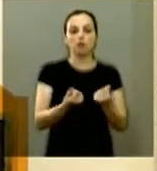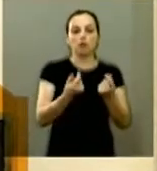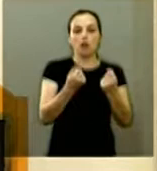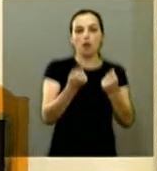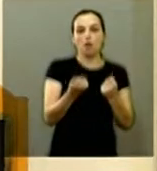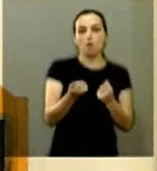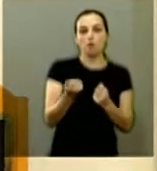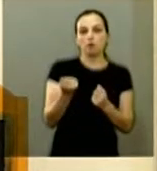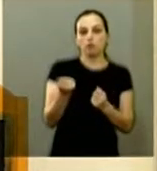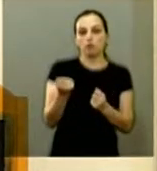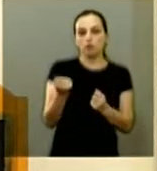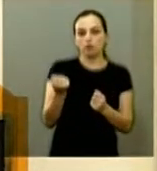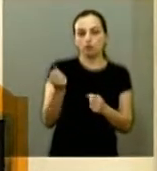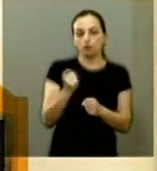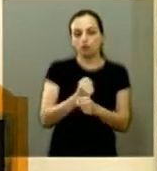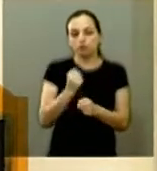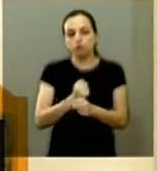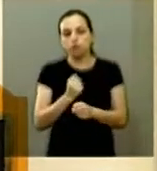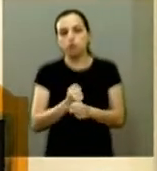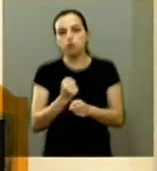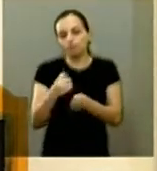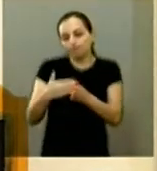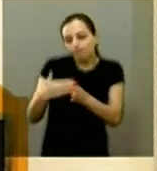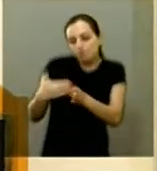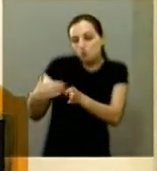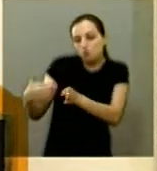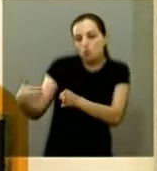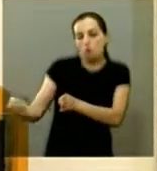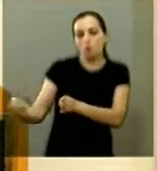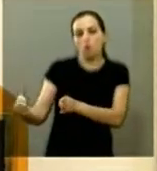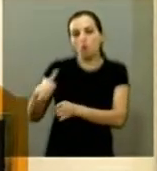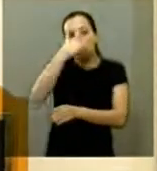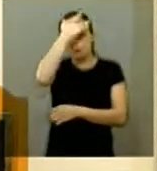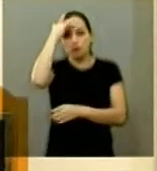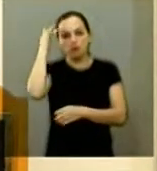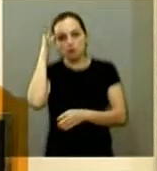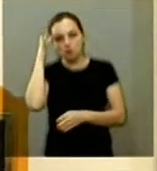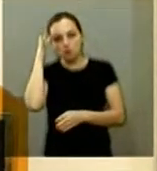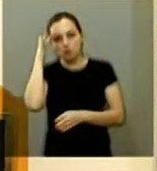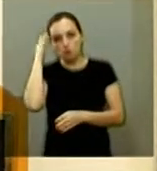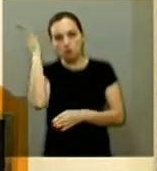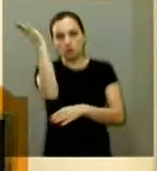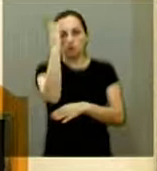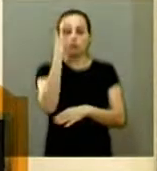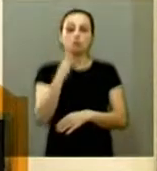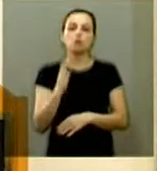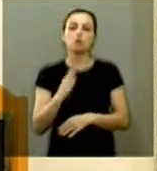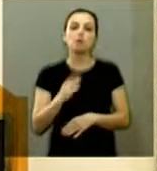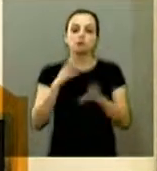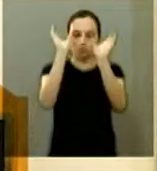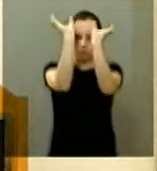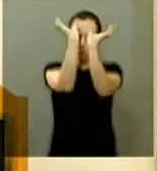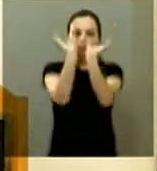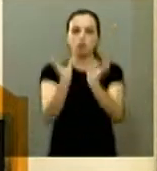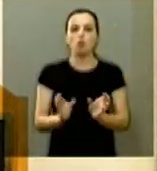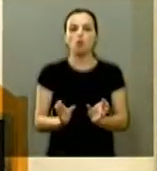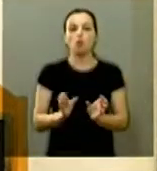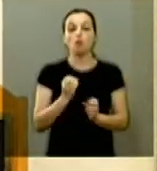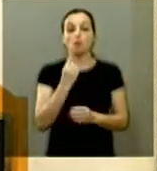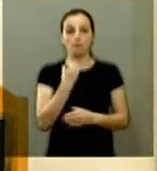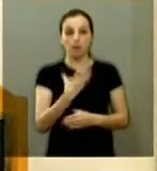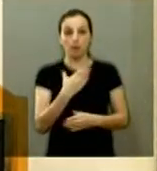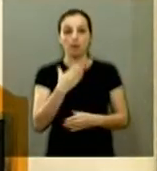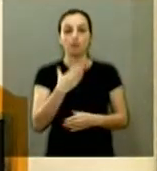anos colocou à margem da sociedade brasileira milhões e milhões de cidadãos e cidadãs de bem